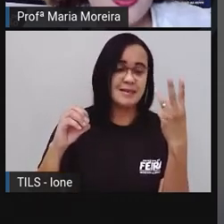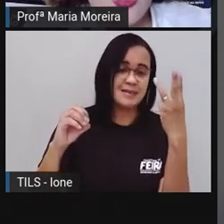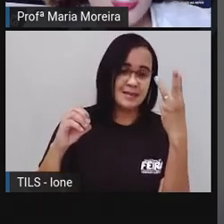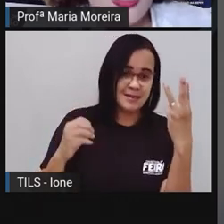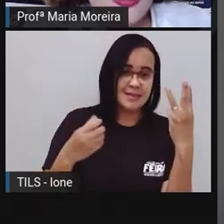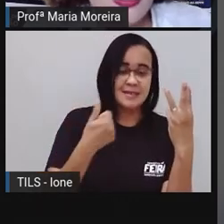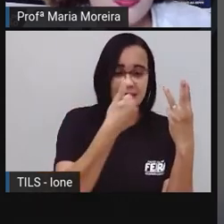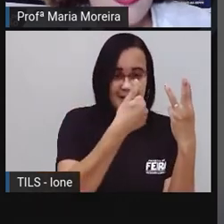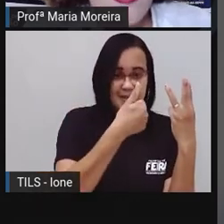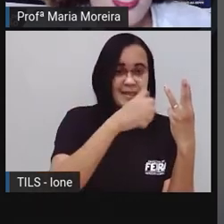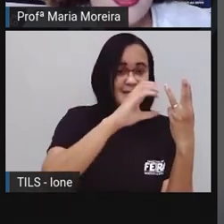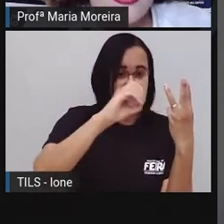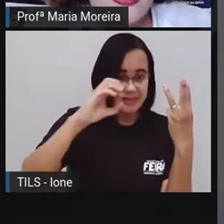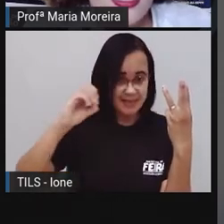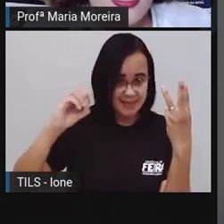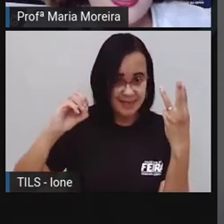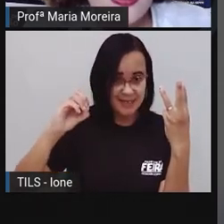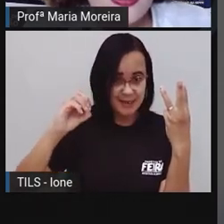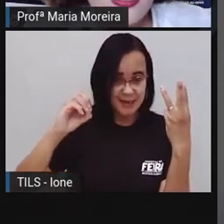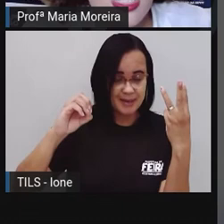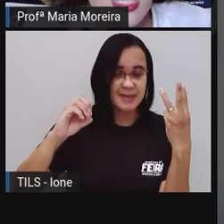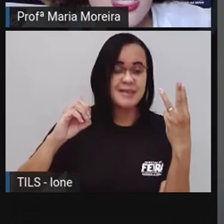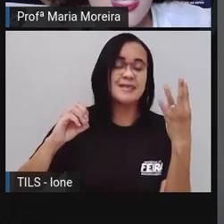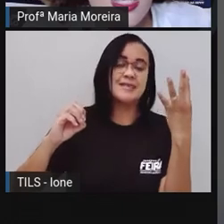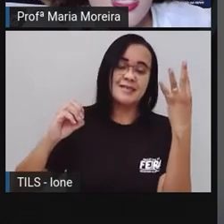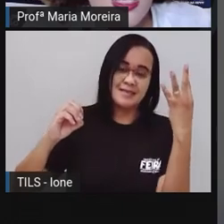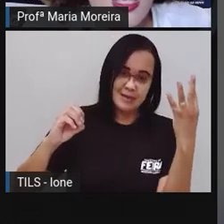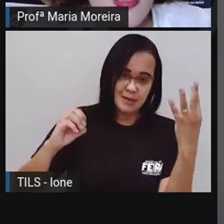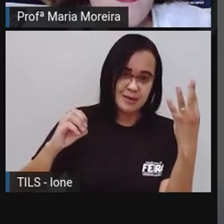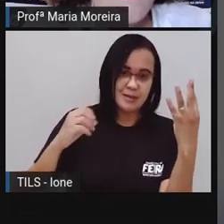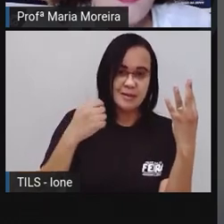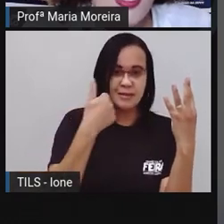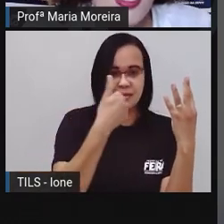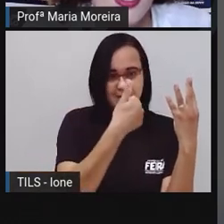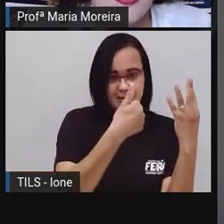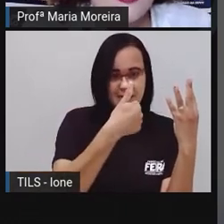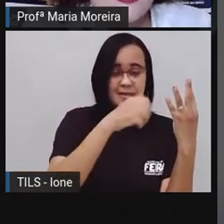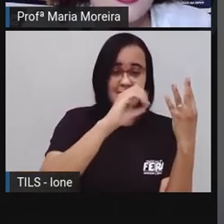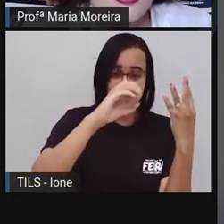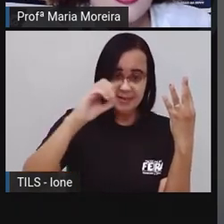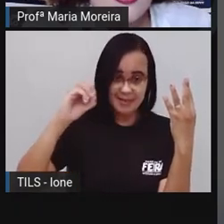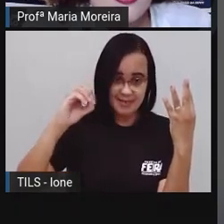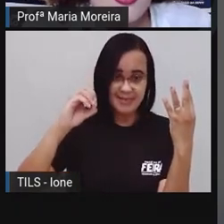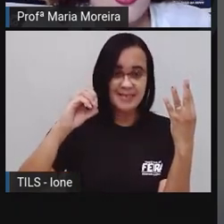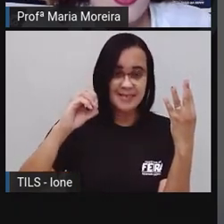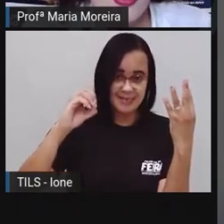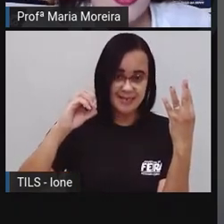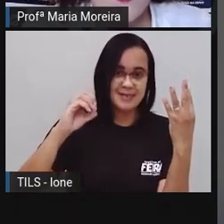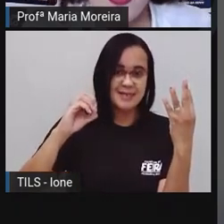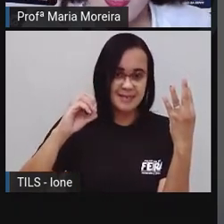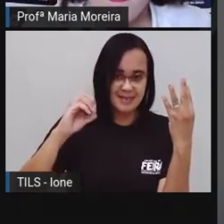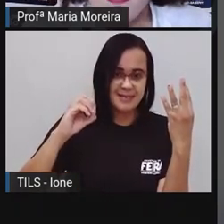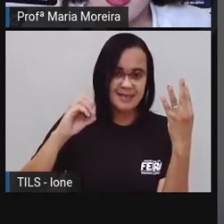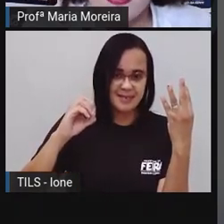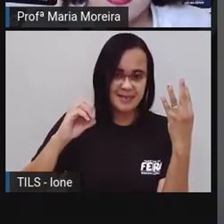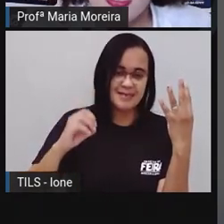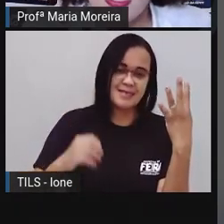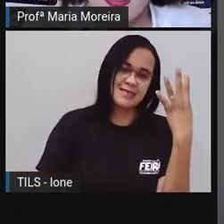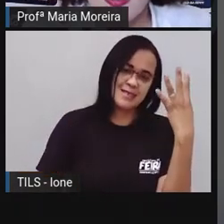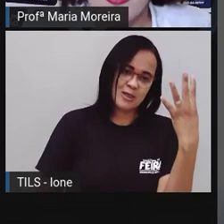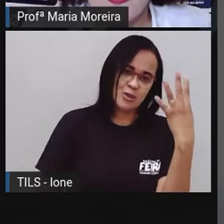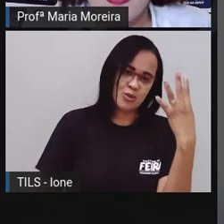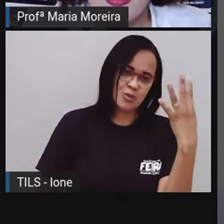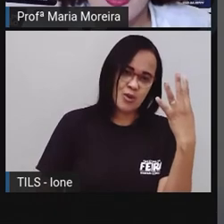mais, quanto? Mais cem, mais, ó, mais